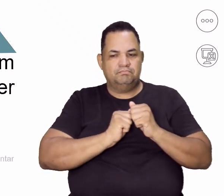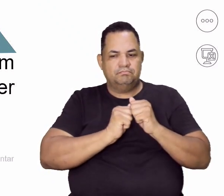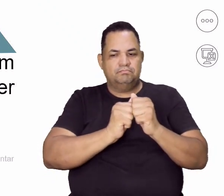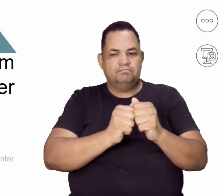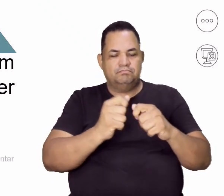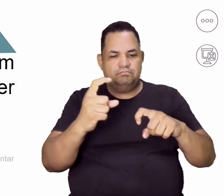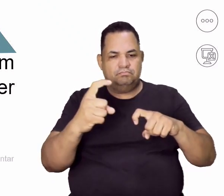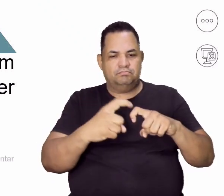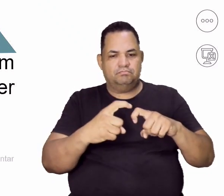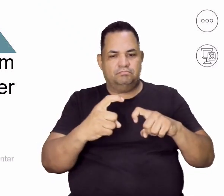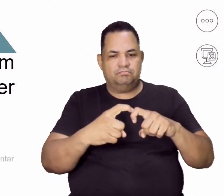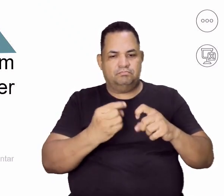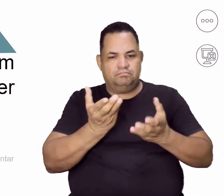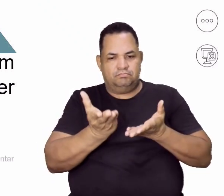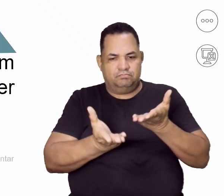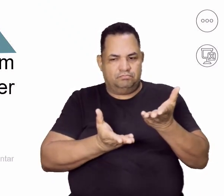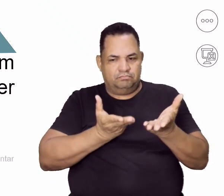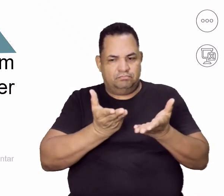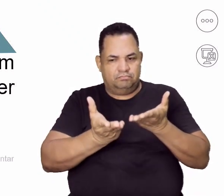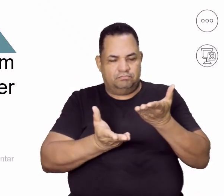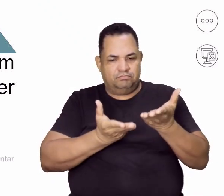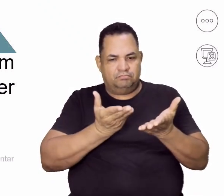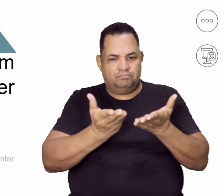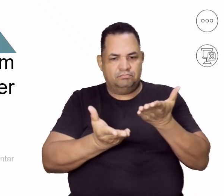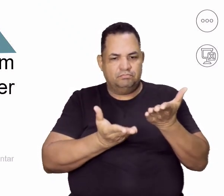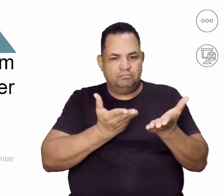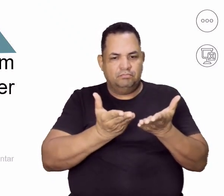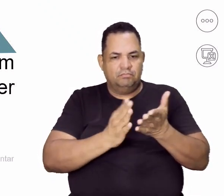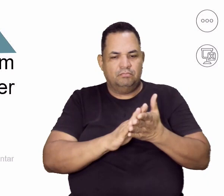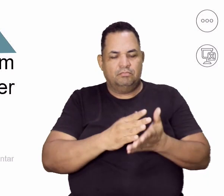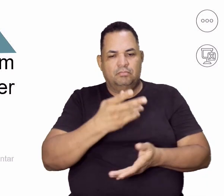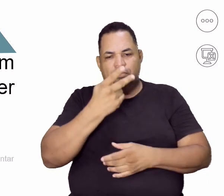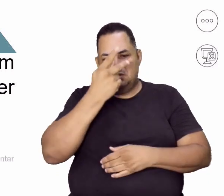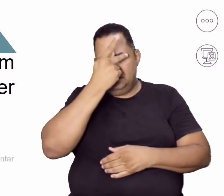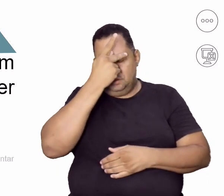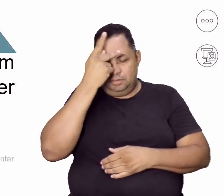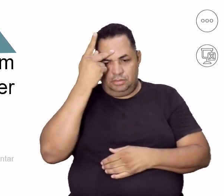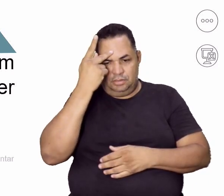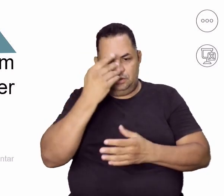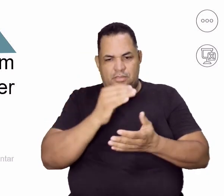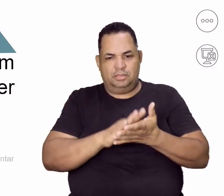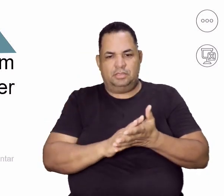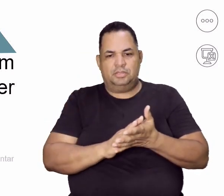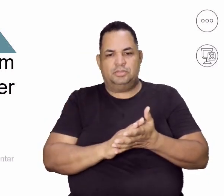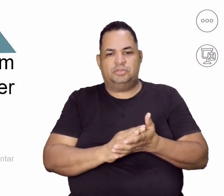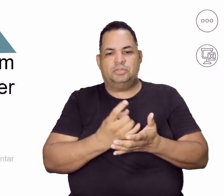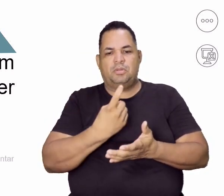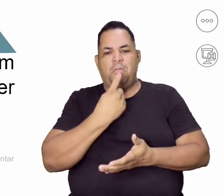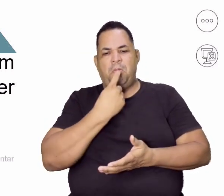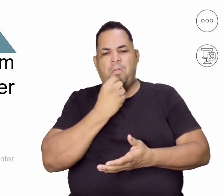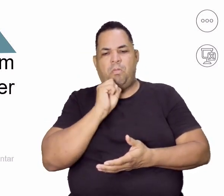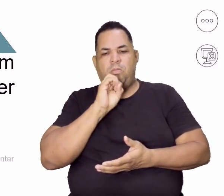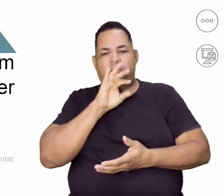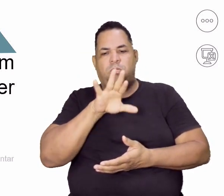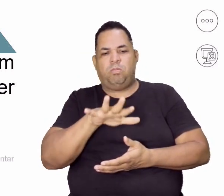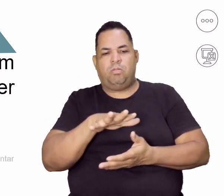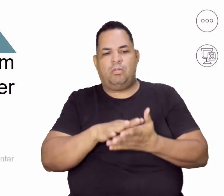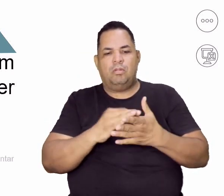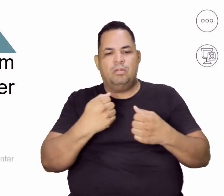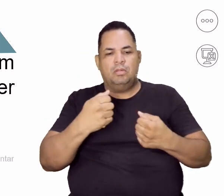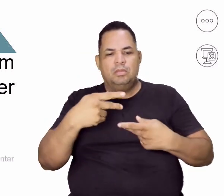Já quando eu falo aqui de pacientes, de pessoas com bulimia nervosa, um programa de atividade física deve conter